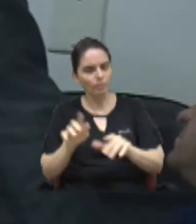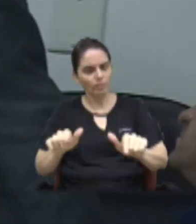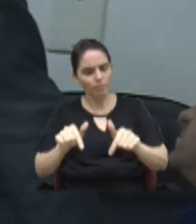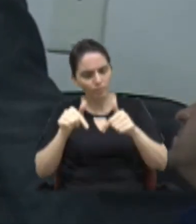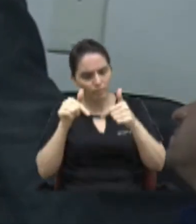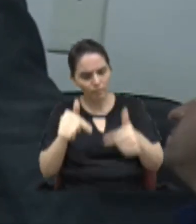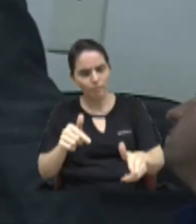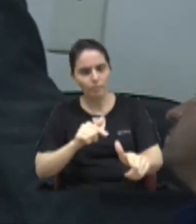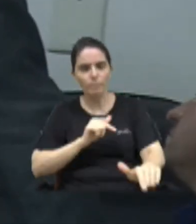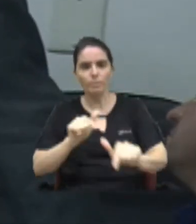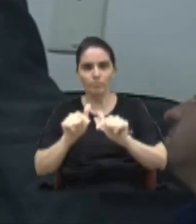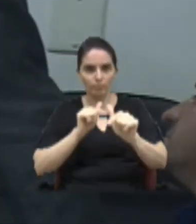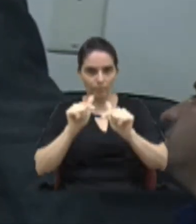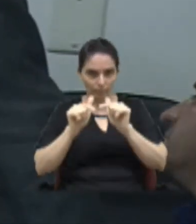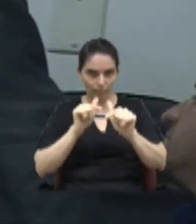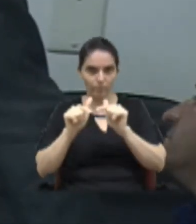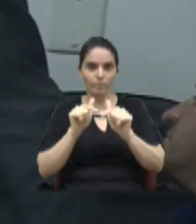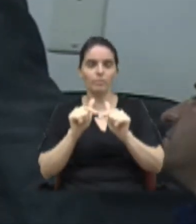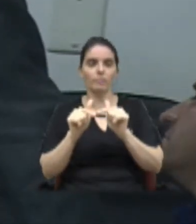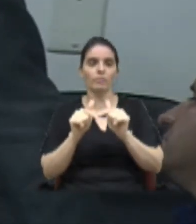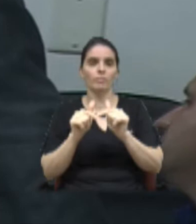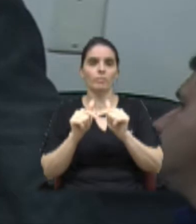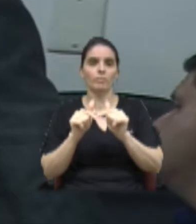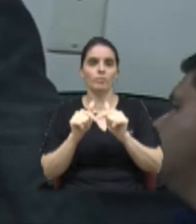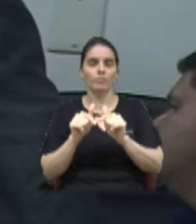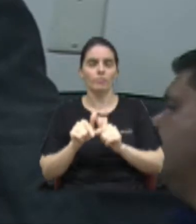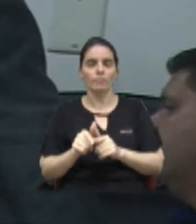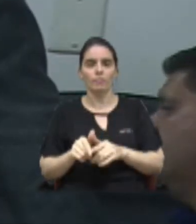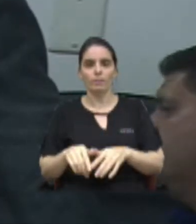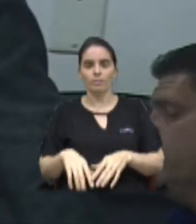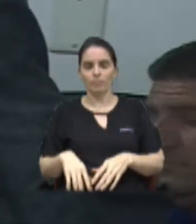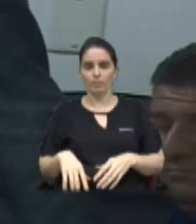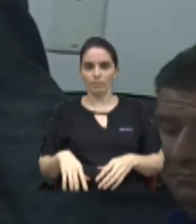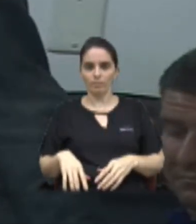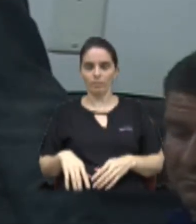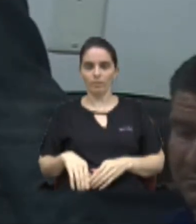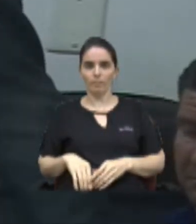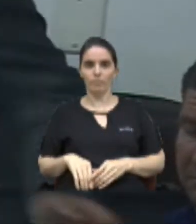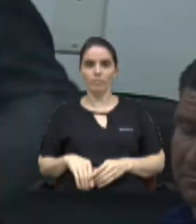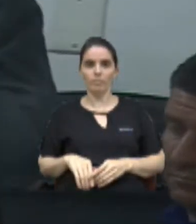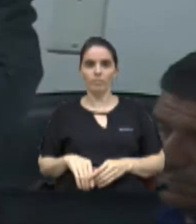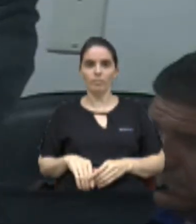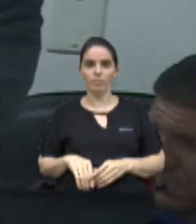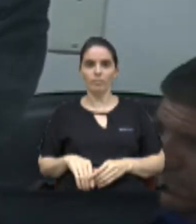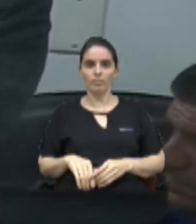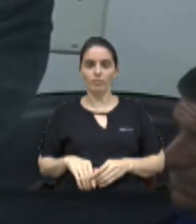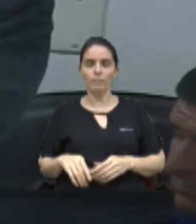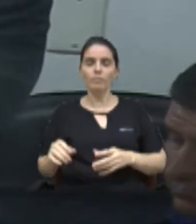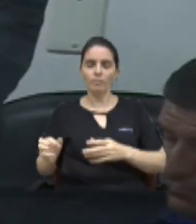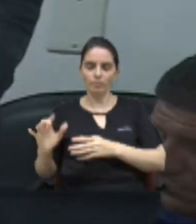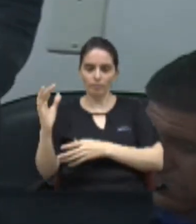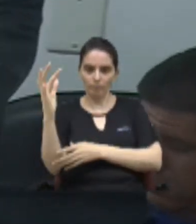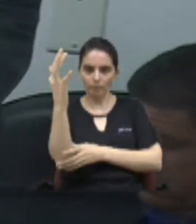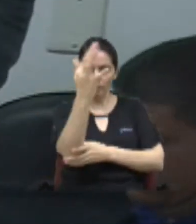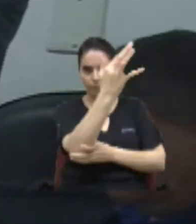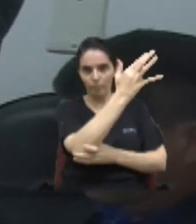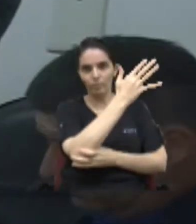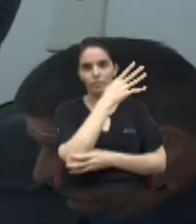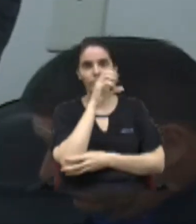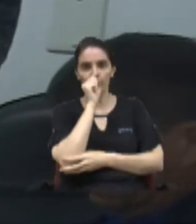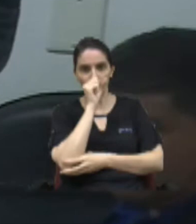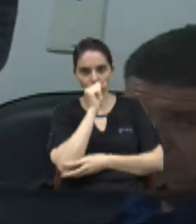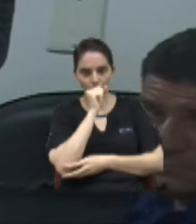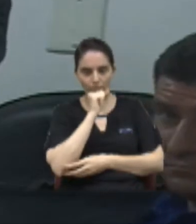poder sustentar as famílias através da produção do suor